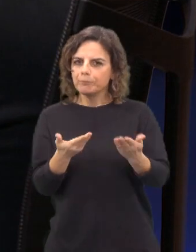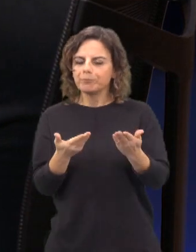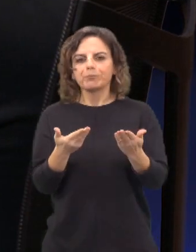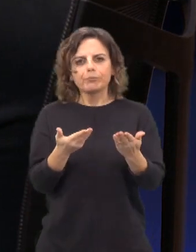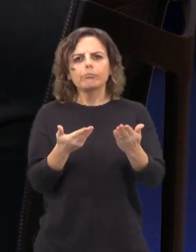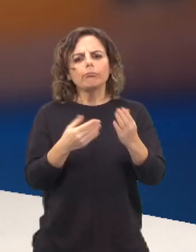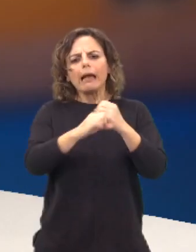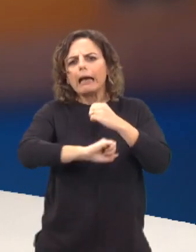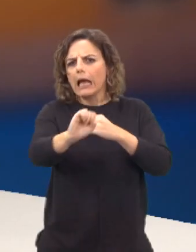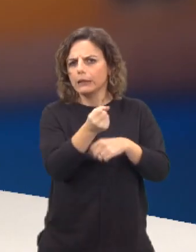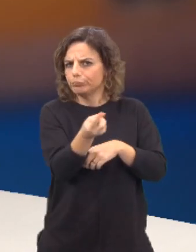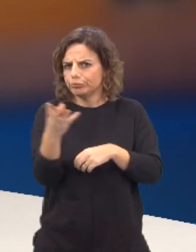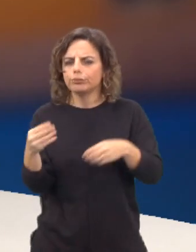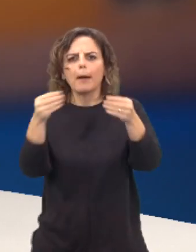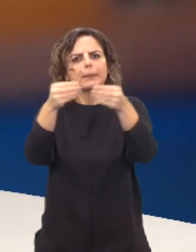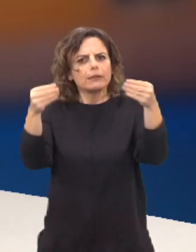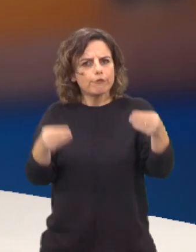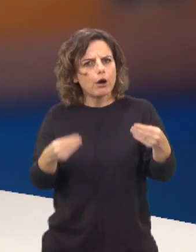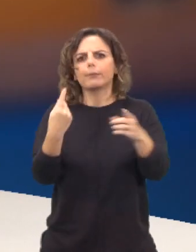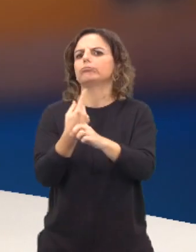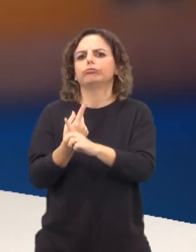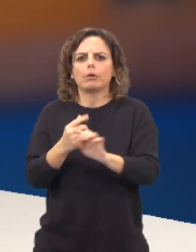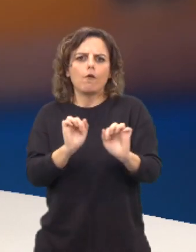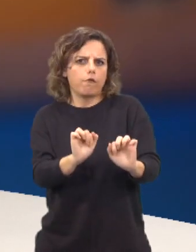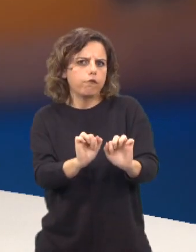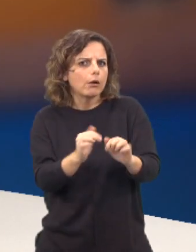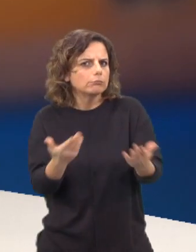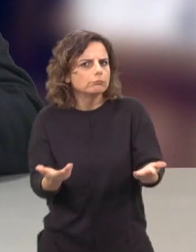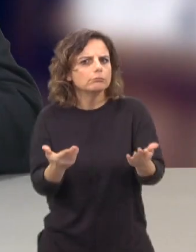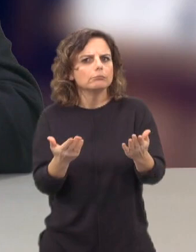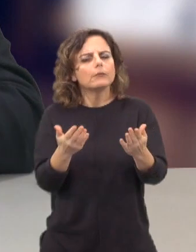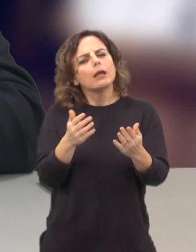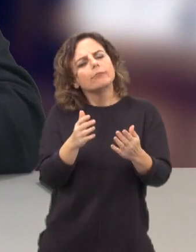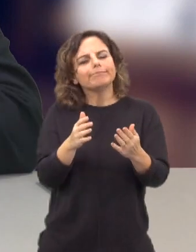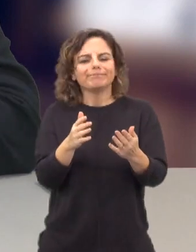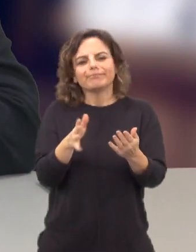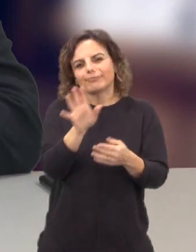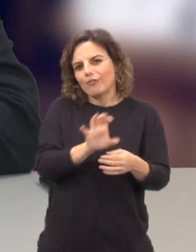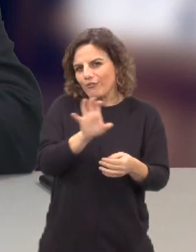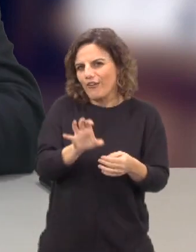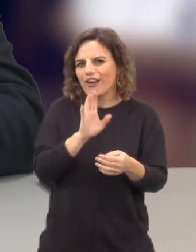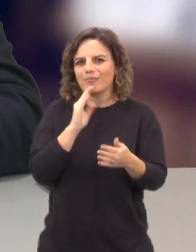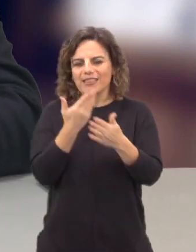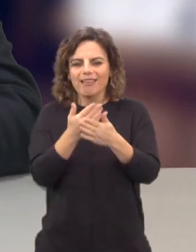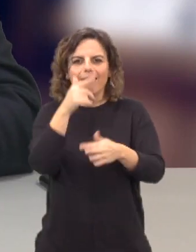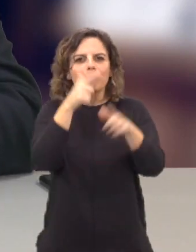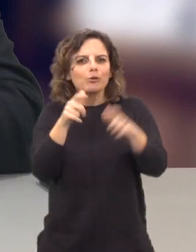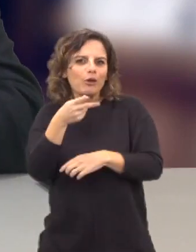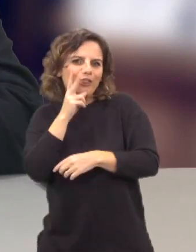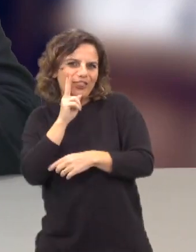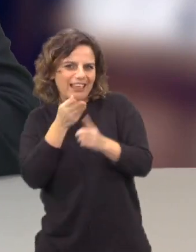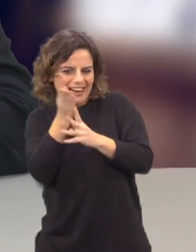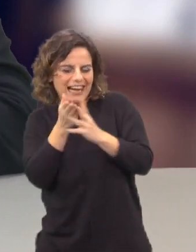nos seus vários canais, nas suas plataformas, nas várias maneiras que tem de se dirigir ao